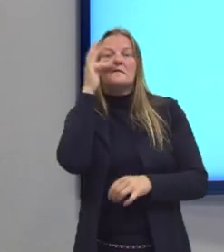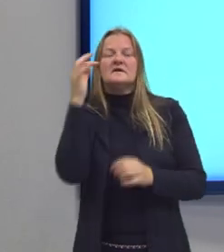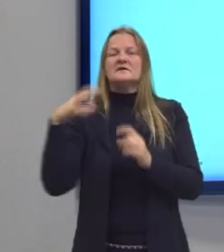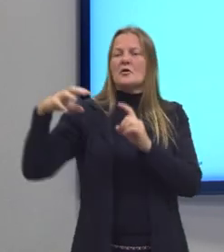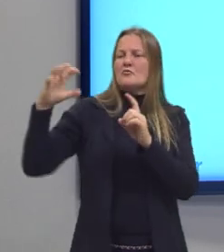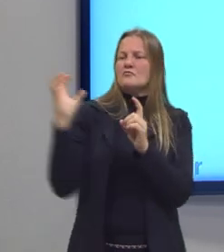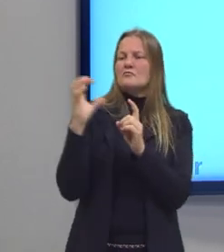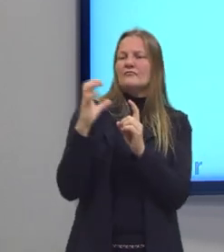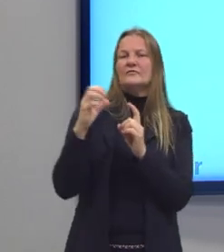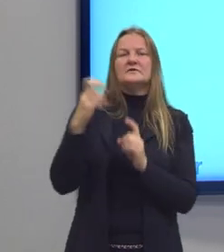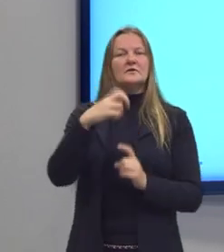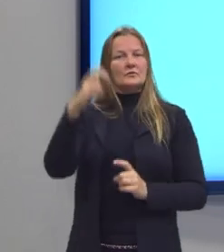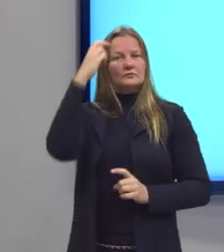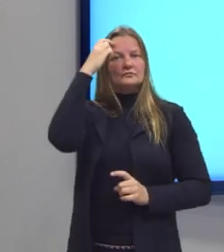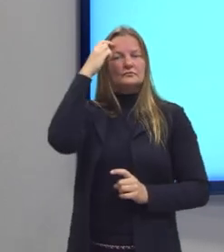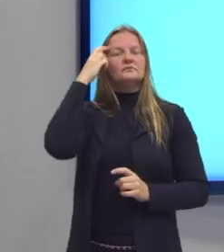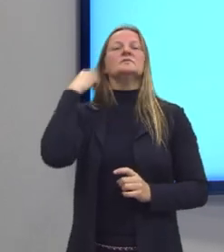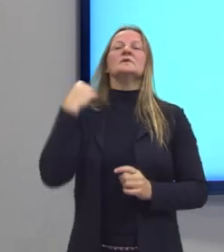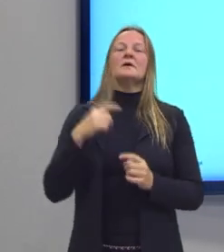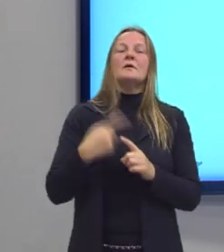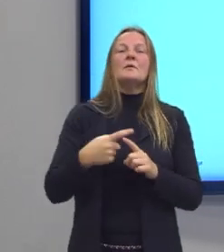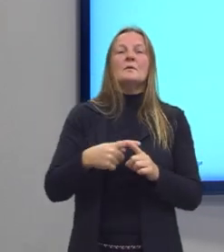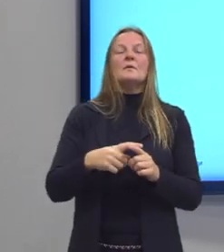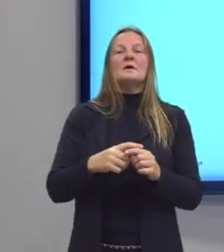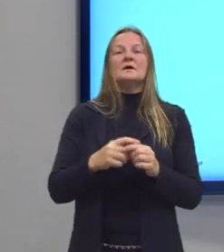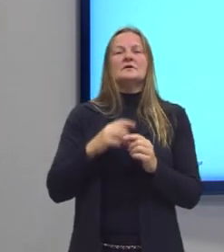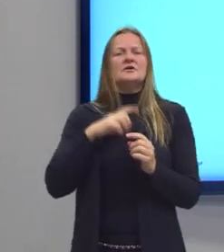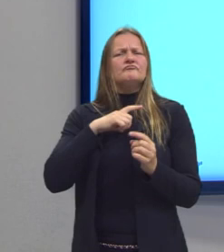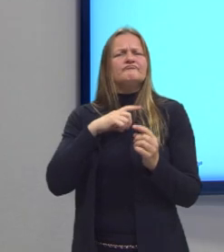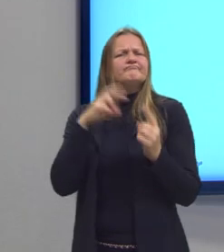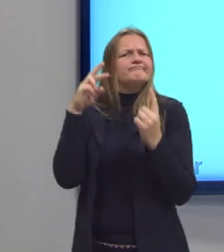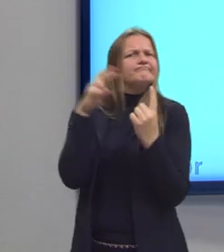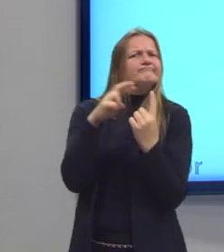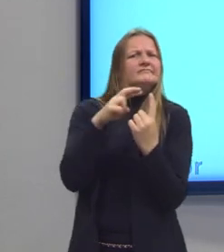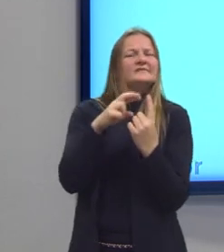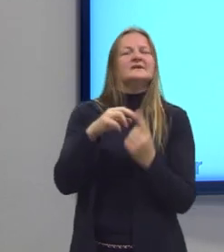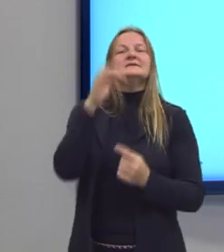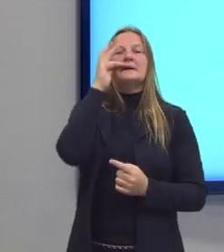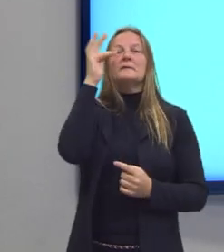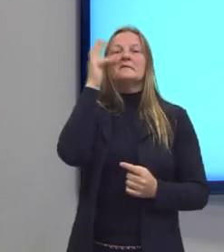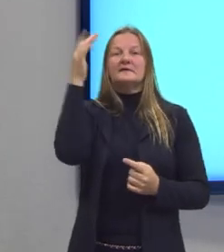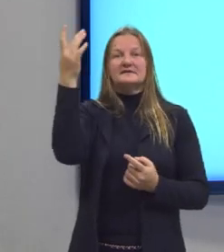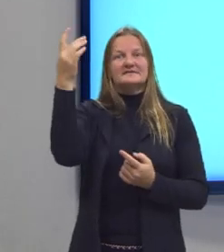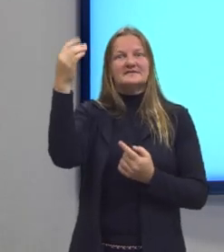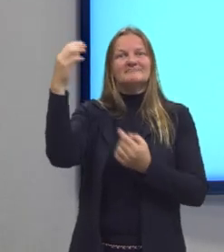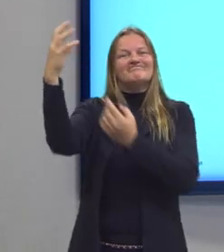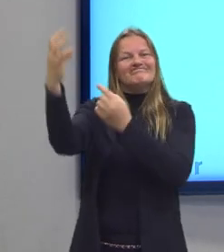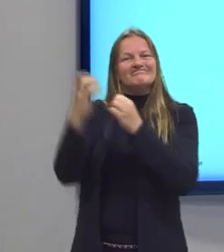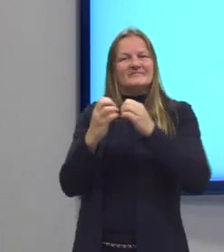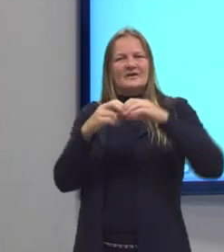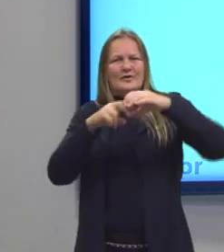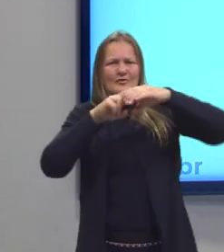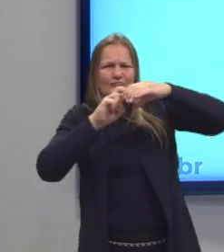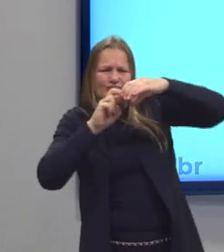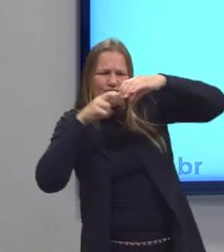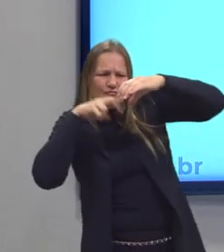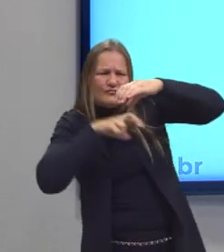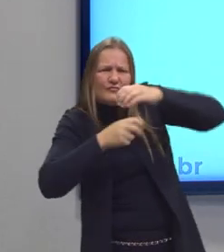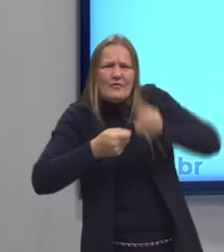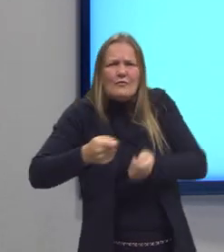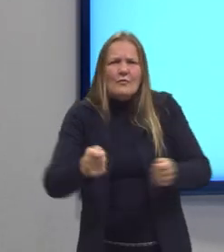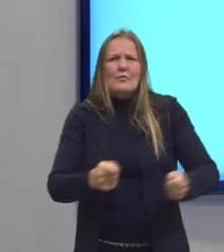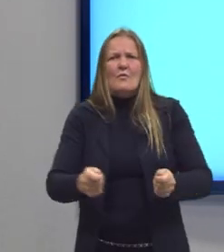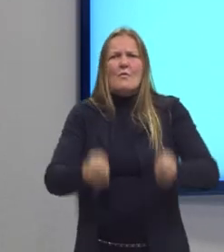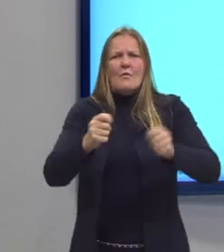cultura brasileira, nesse período, há uma inclinação para a cultura francesa e não mais em relação à cultura